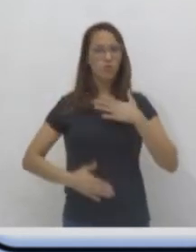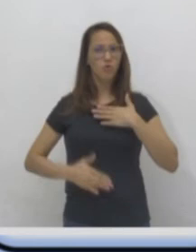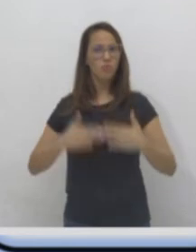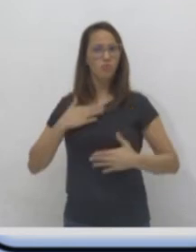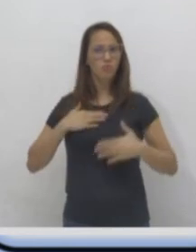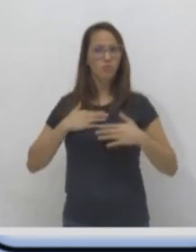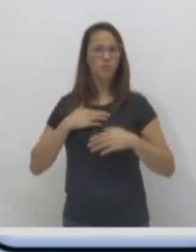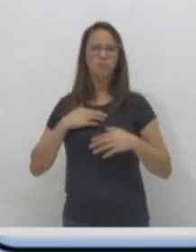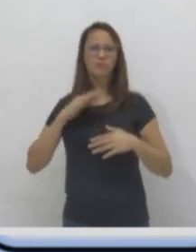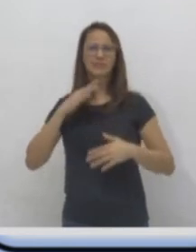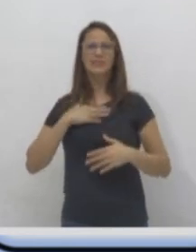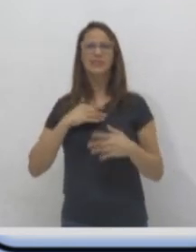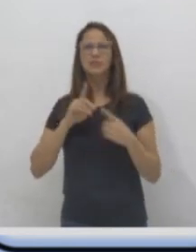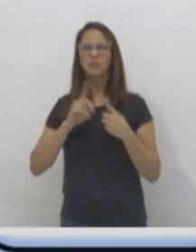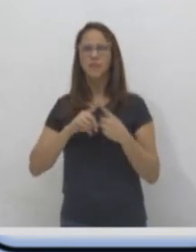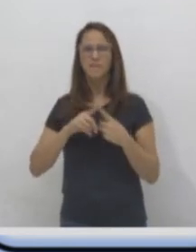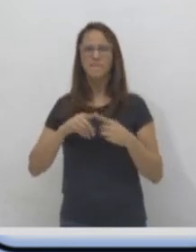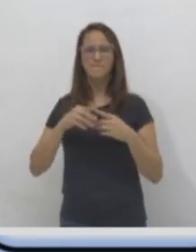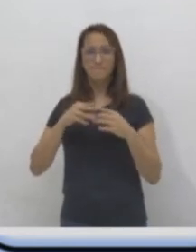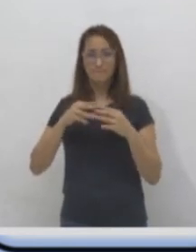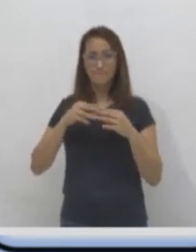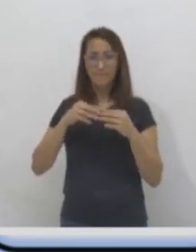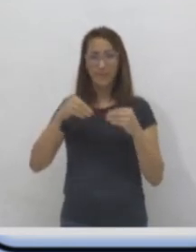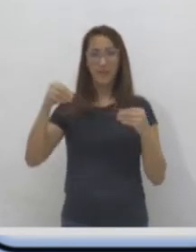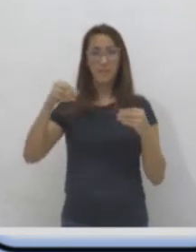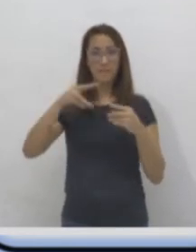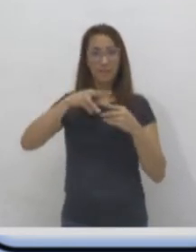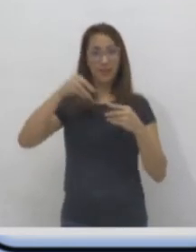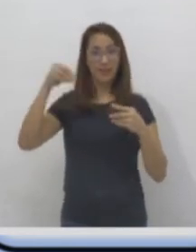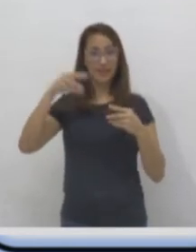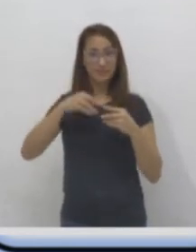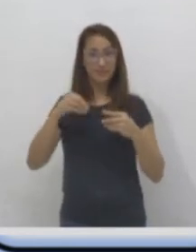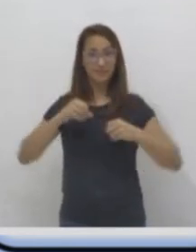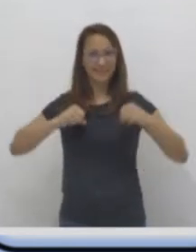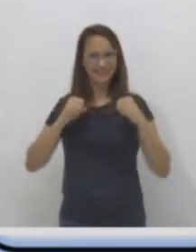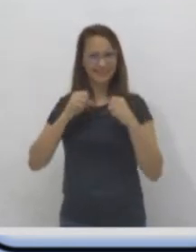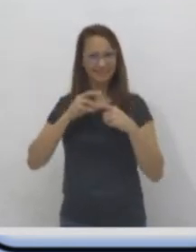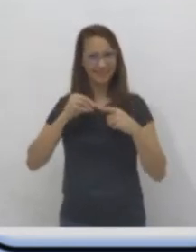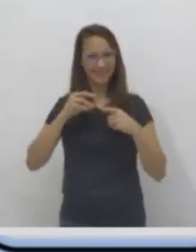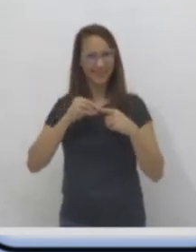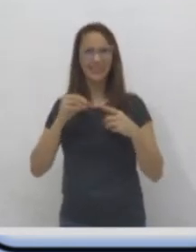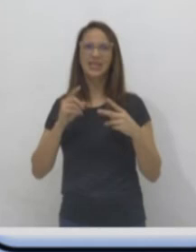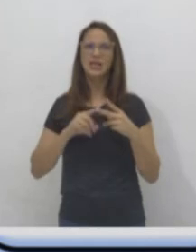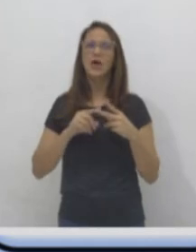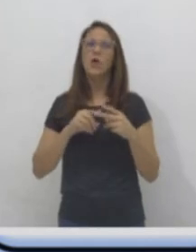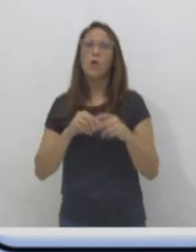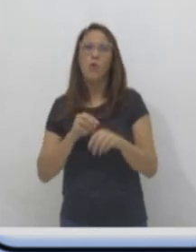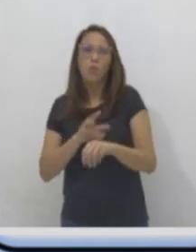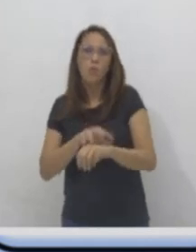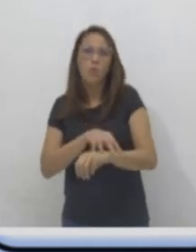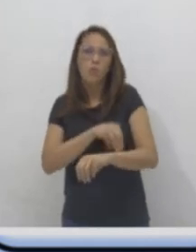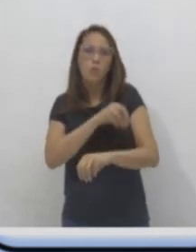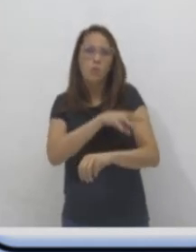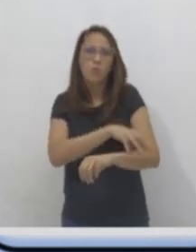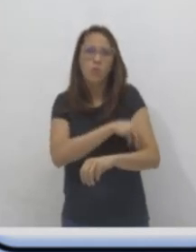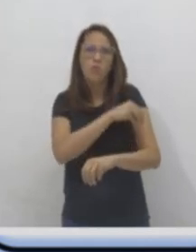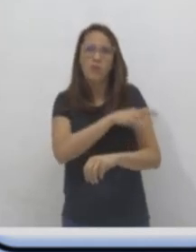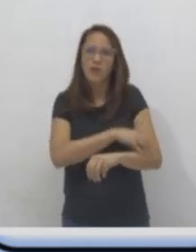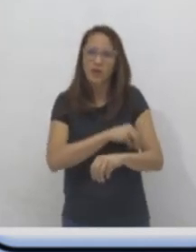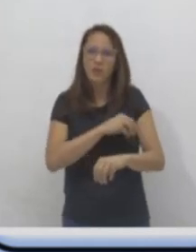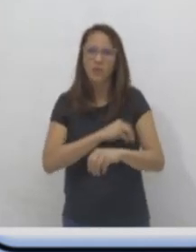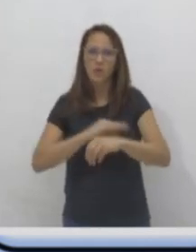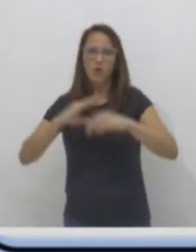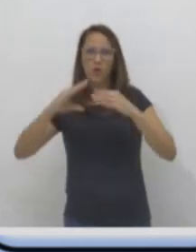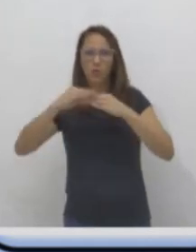ou por escamas? Você acha que o macaco tem pena, tem pelo ou tem escama? Claro, o macaco tem pelos.